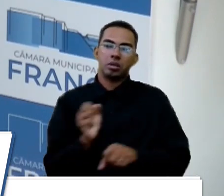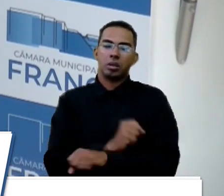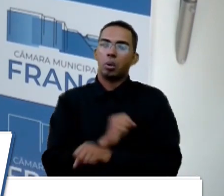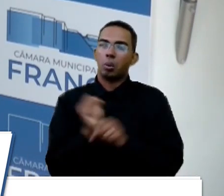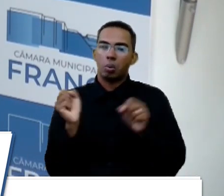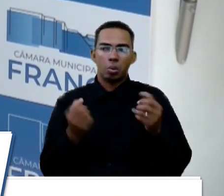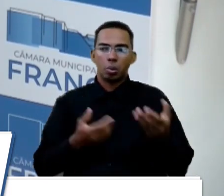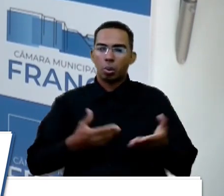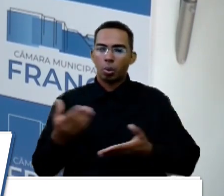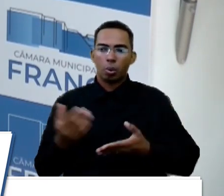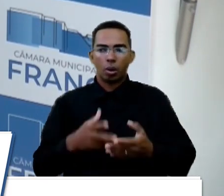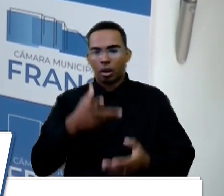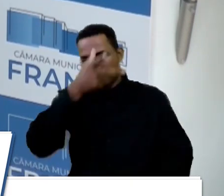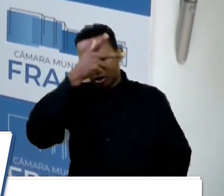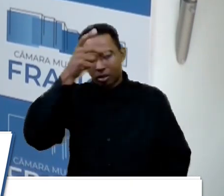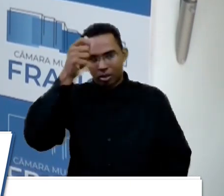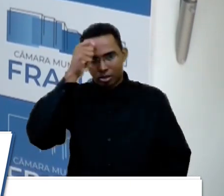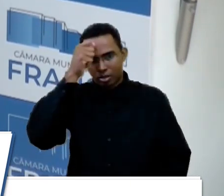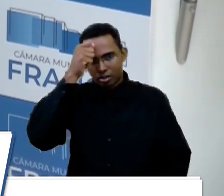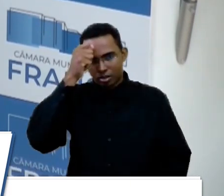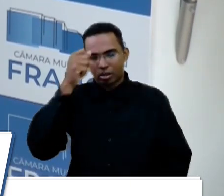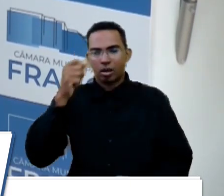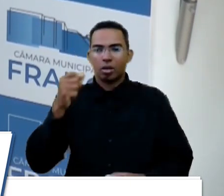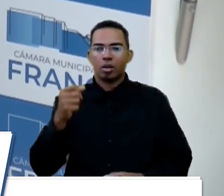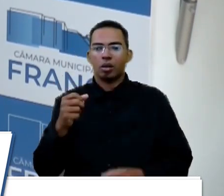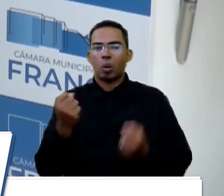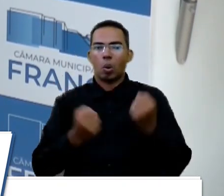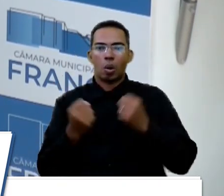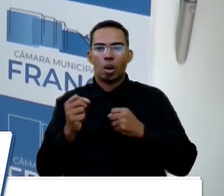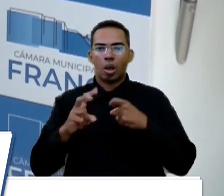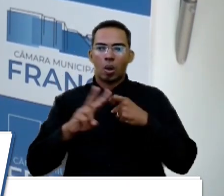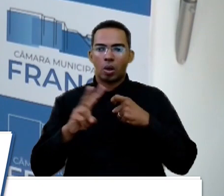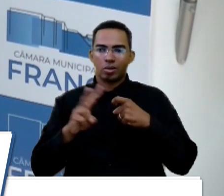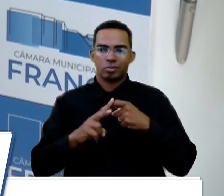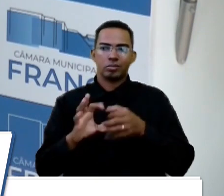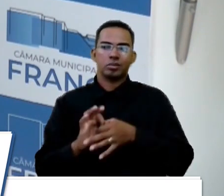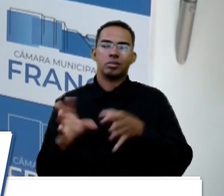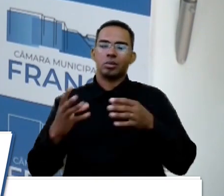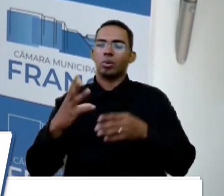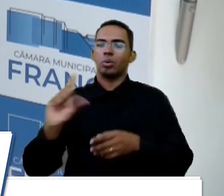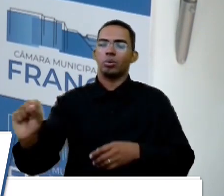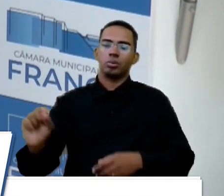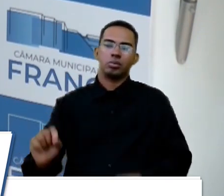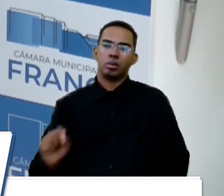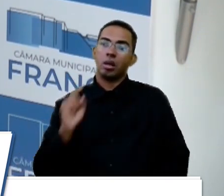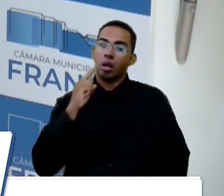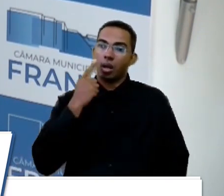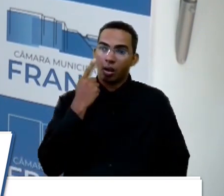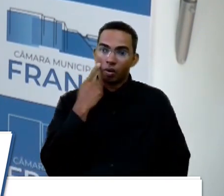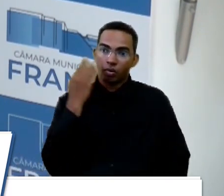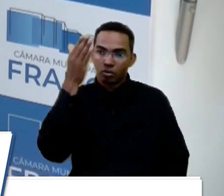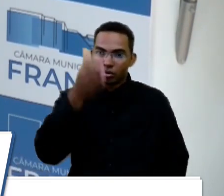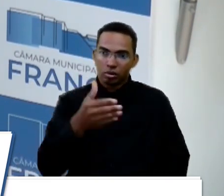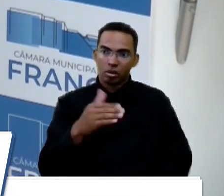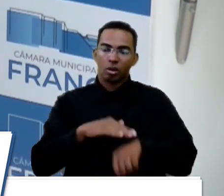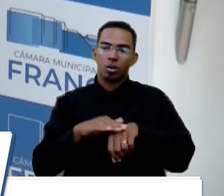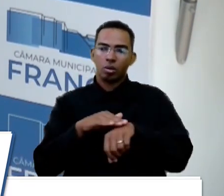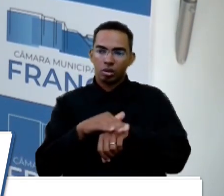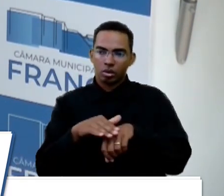prefeitura do vetimóvel incompetente, deixou o animal escapar. Eu fui lá, conversei com a munícipe,